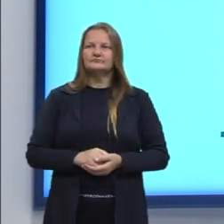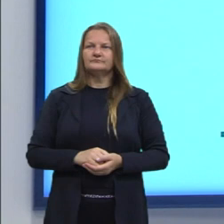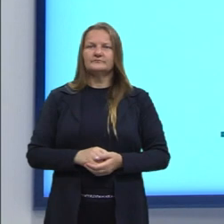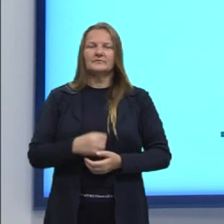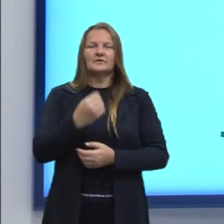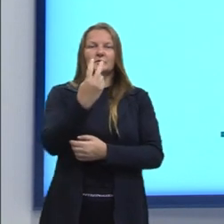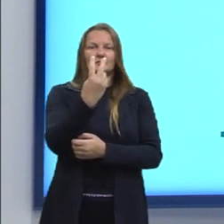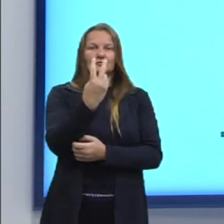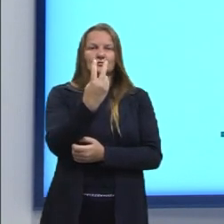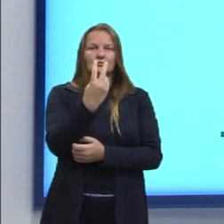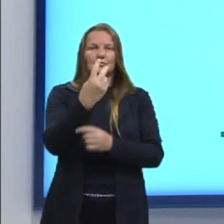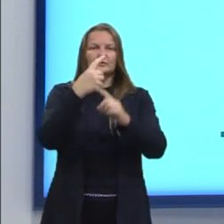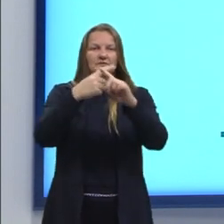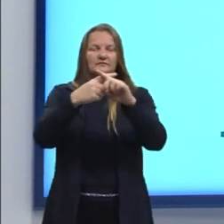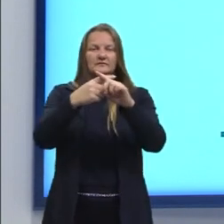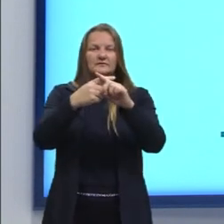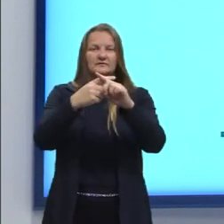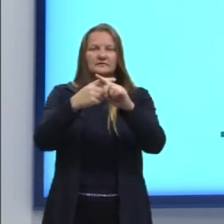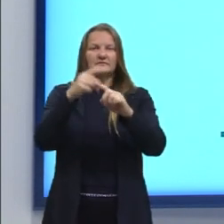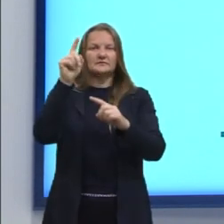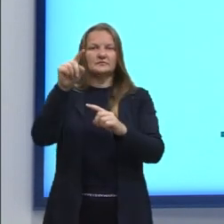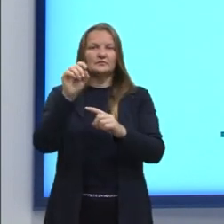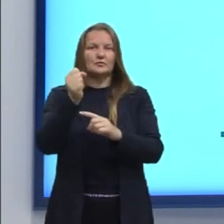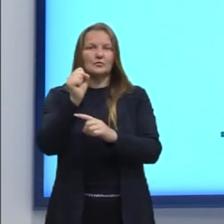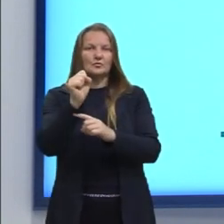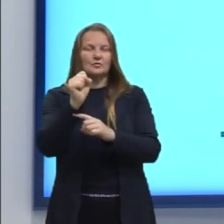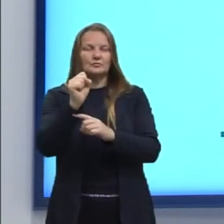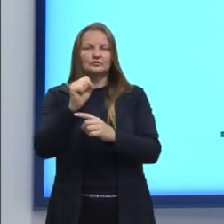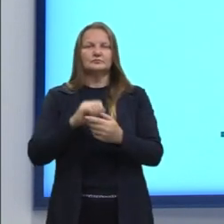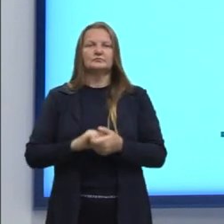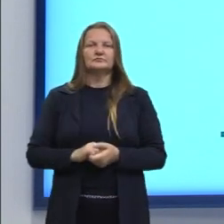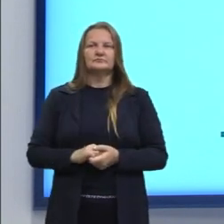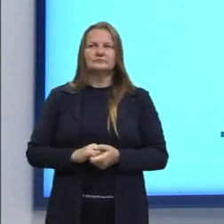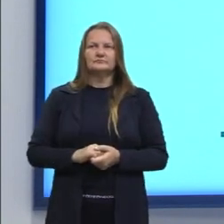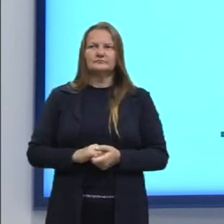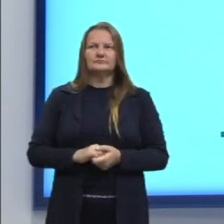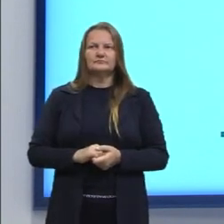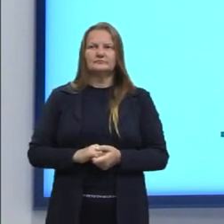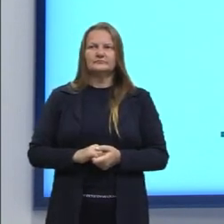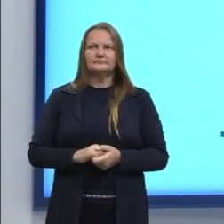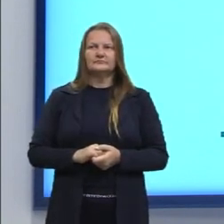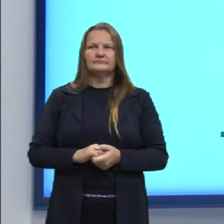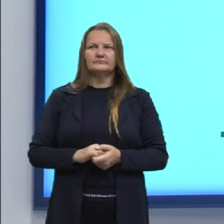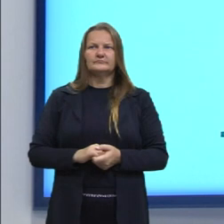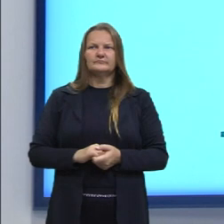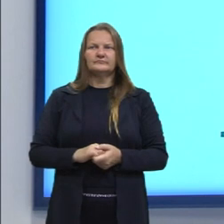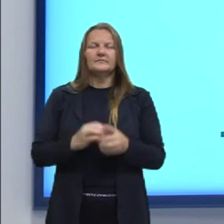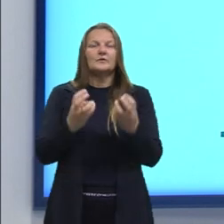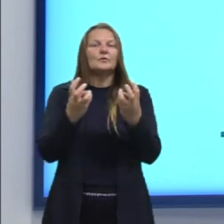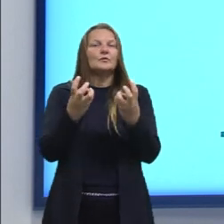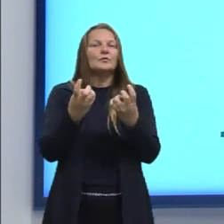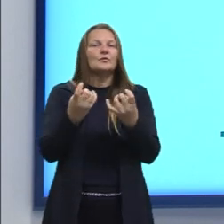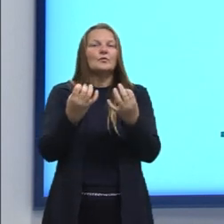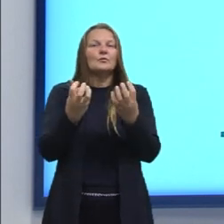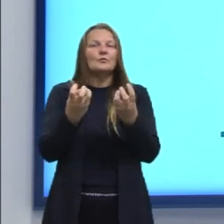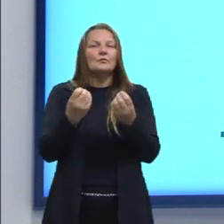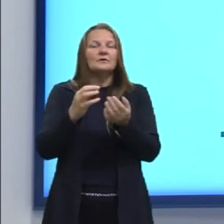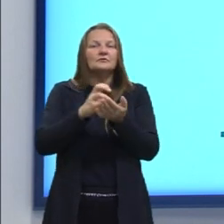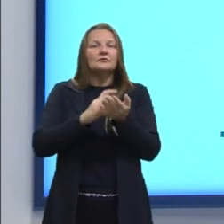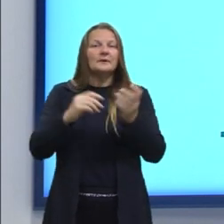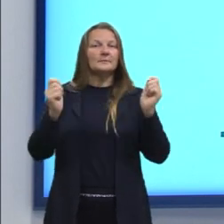de 2 vezes o fatorial de 8, que é o que nós determinamos. E quais são o número de casos